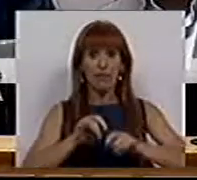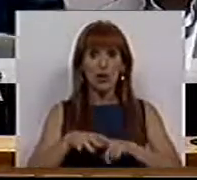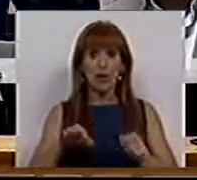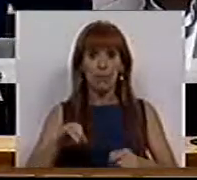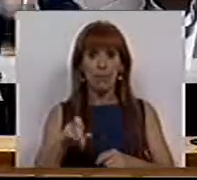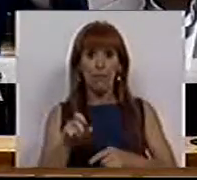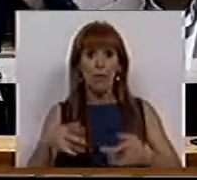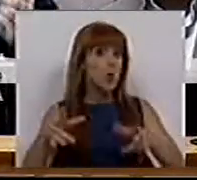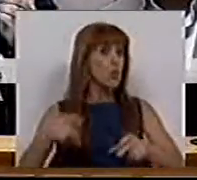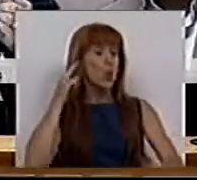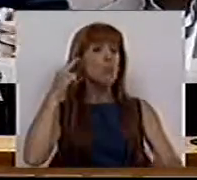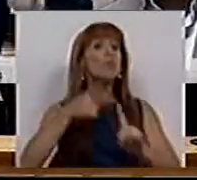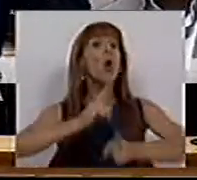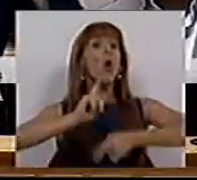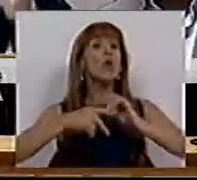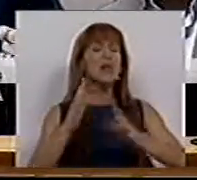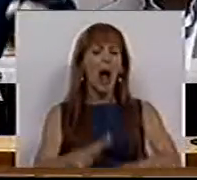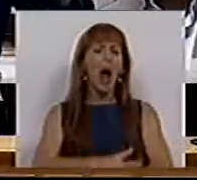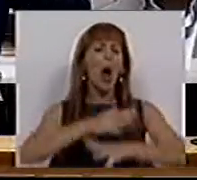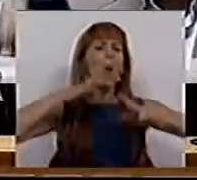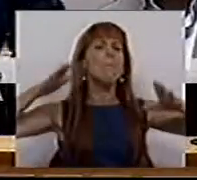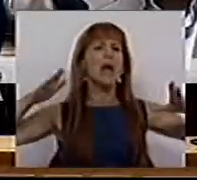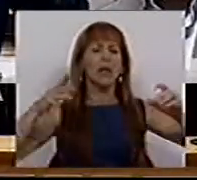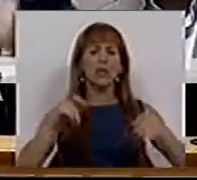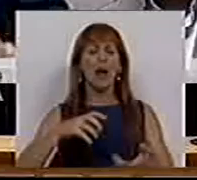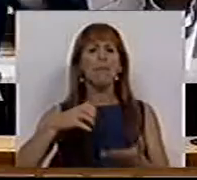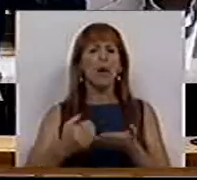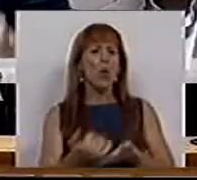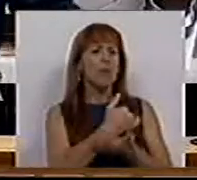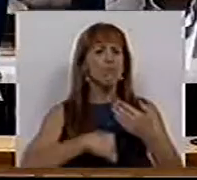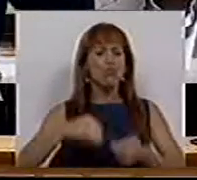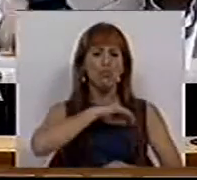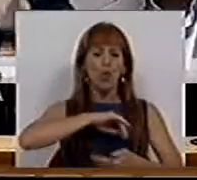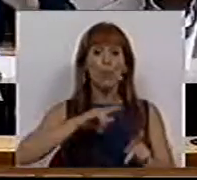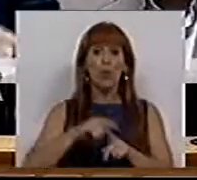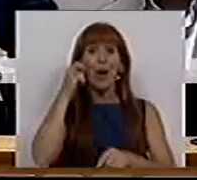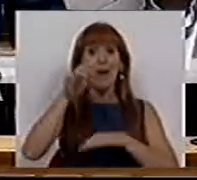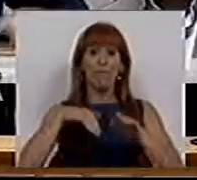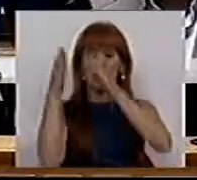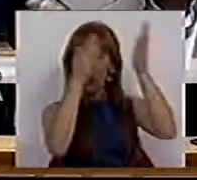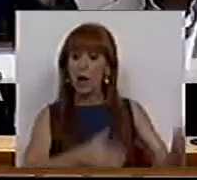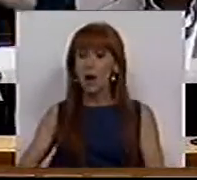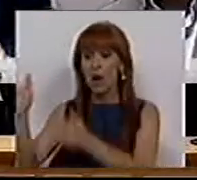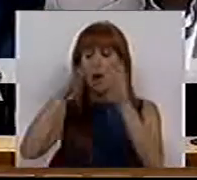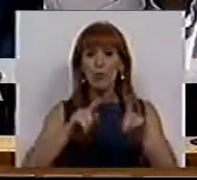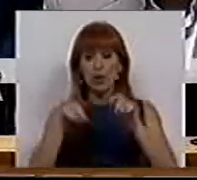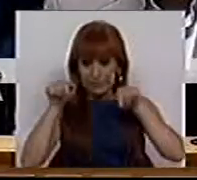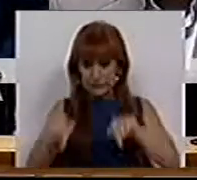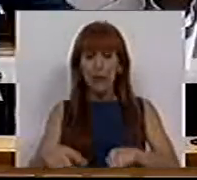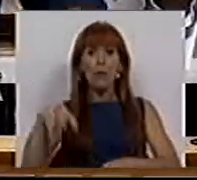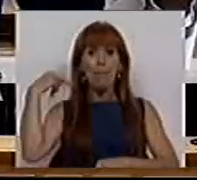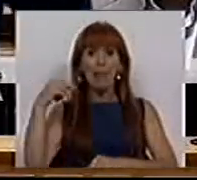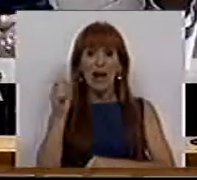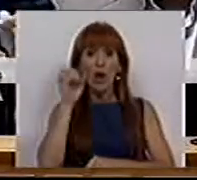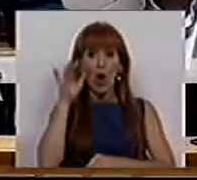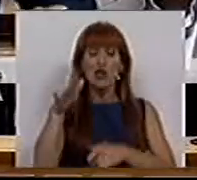Parca, no sentido de aumentar as margens de rentabilidade aos produtores para a produção da pera